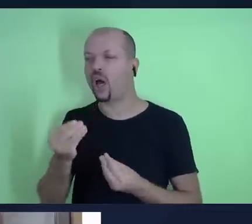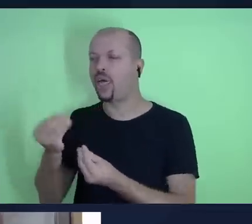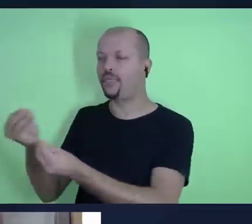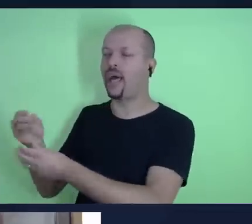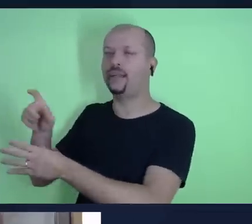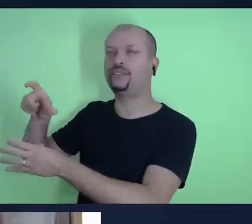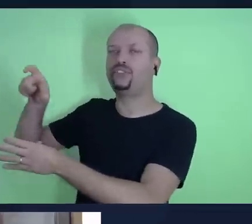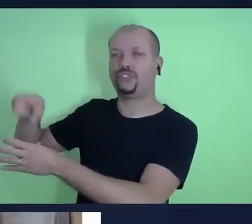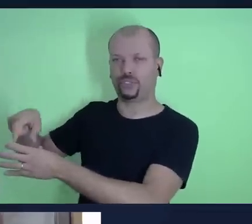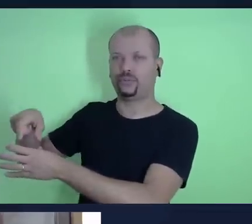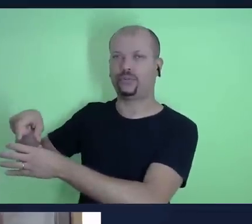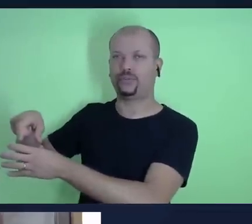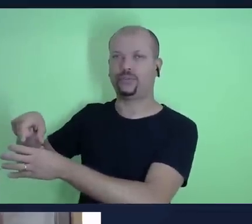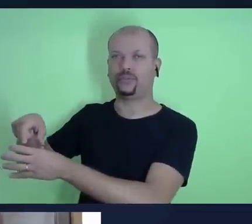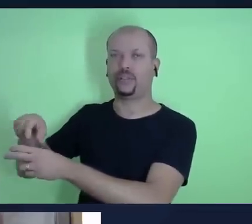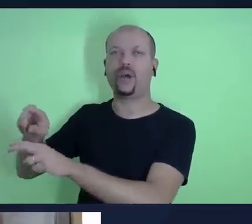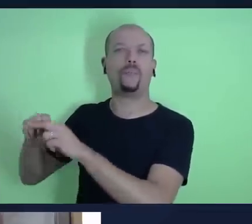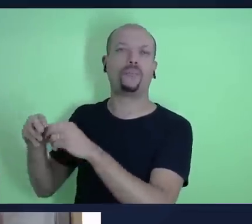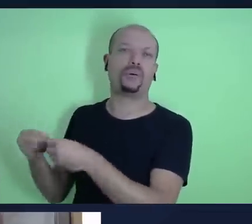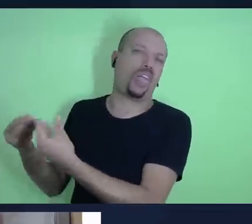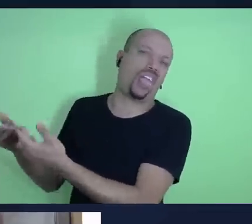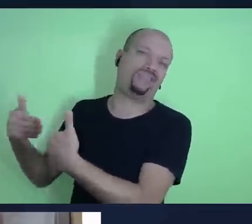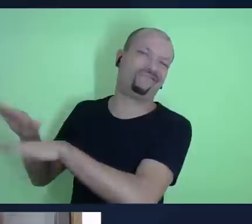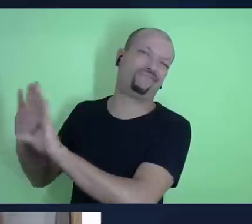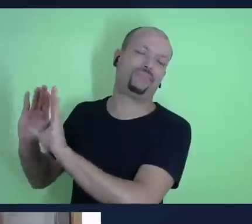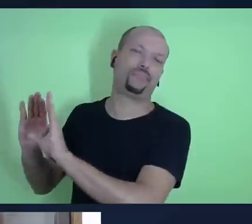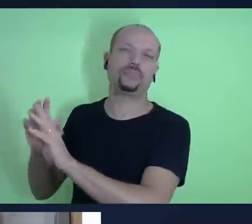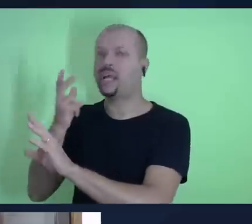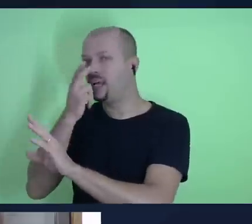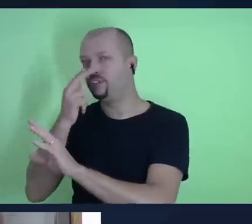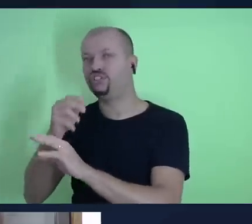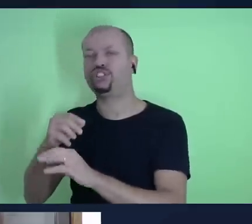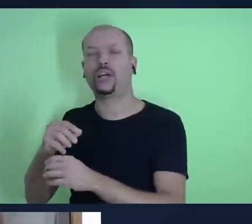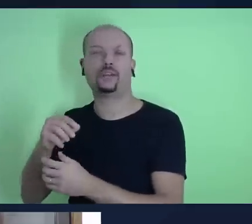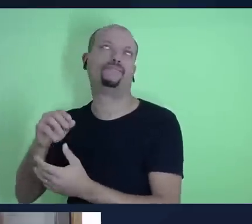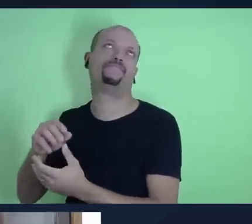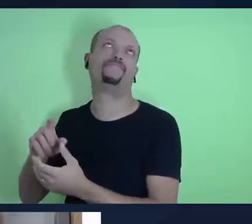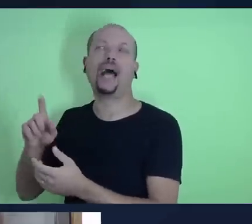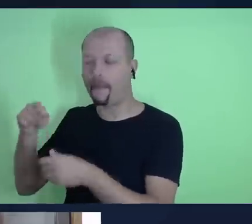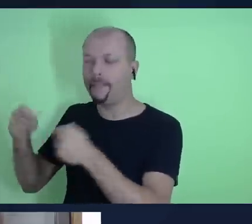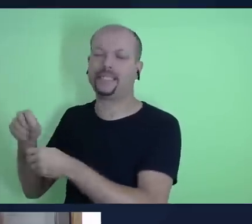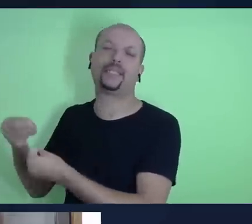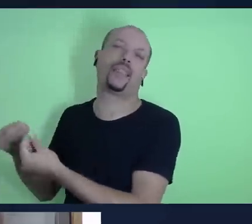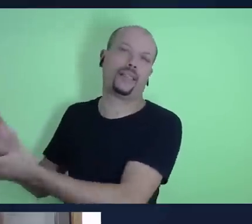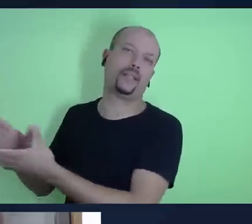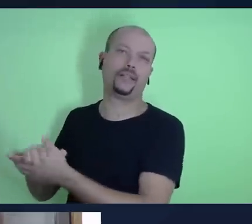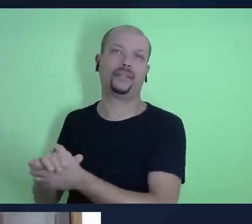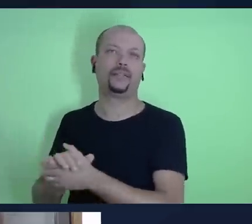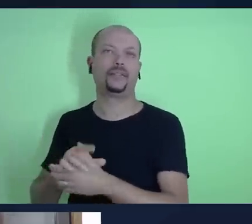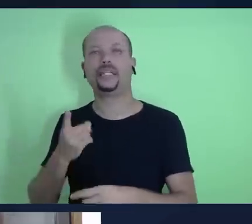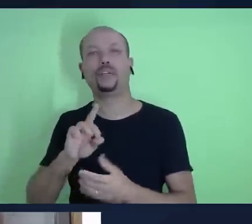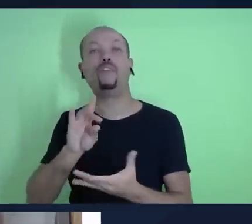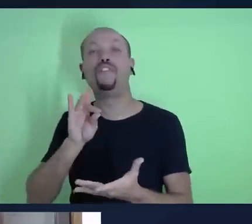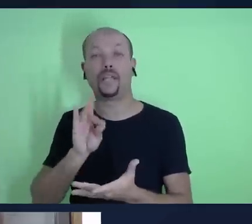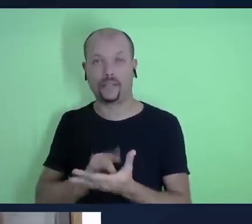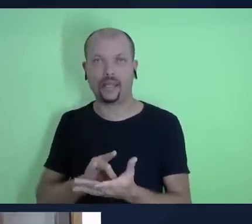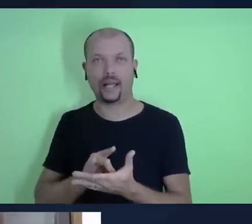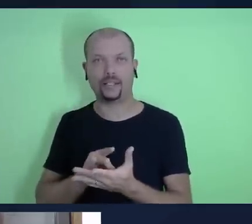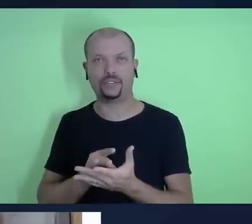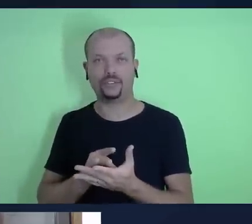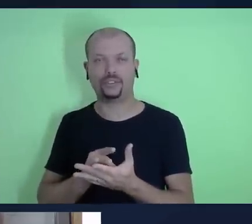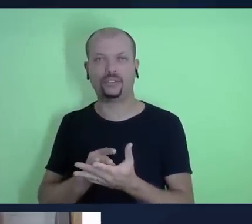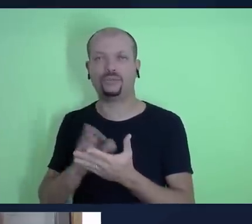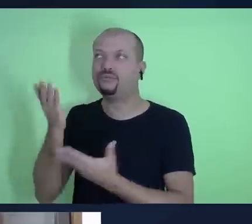por devolver por achar que é uma obrigação e não ser de verdade um mordomo de Deus